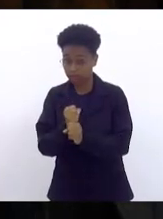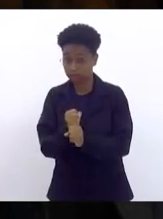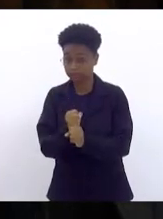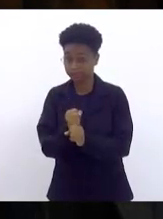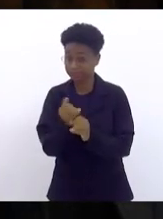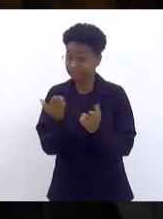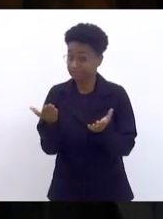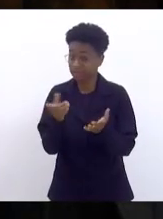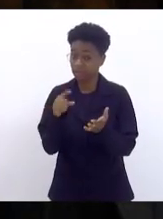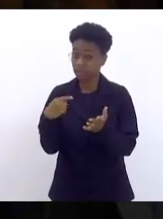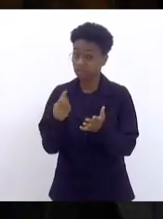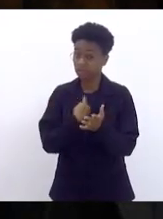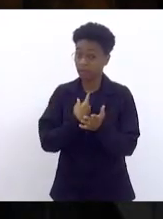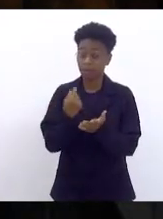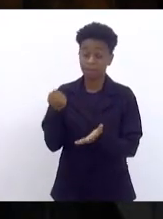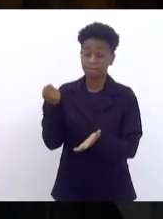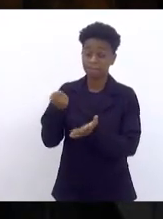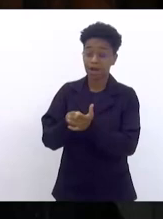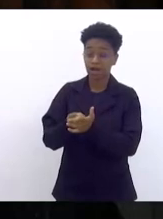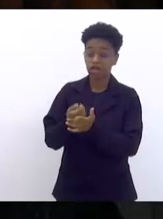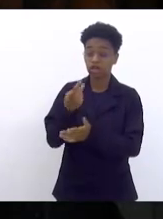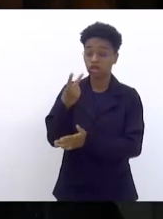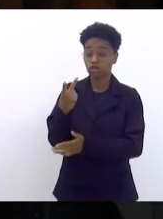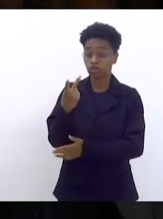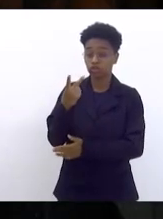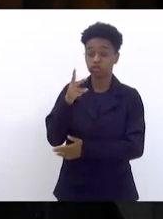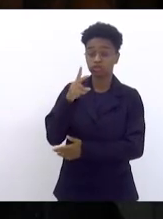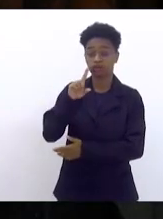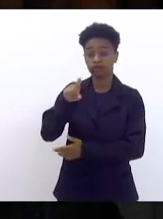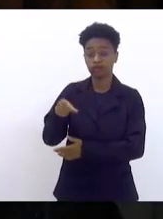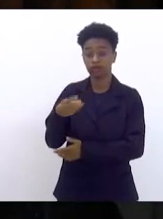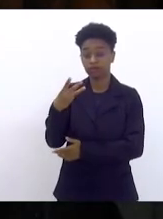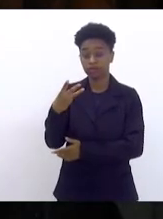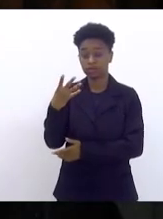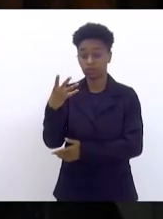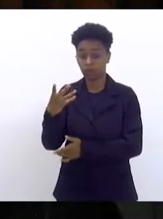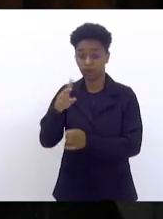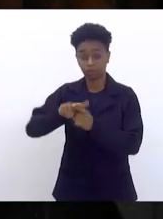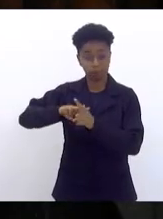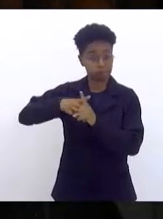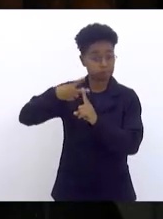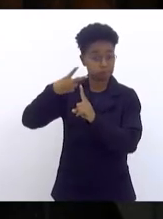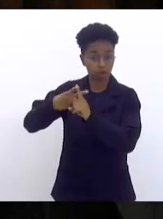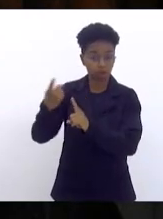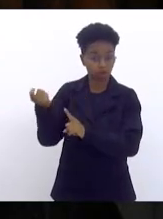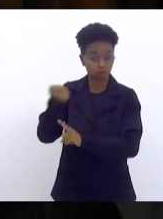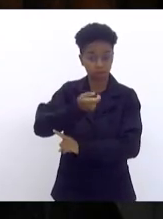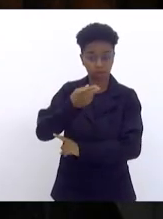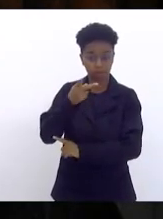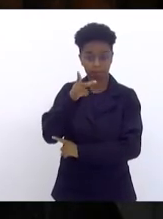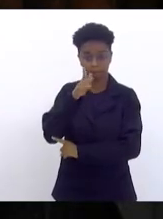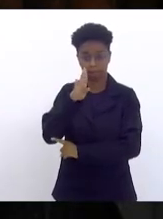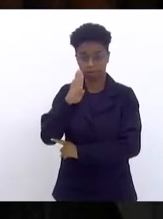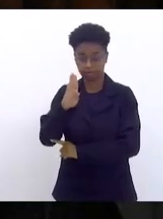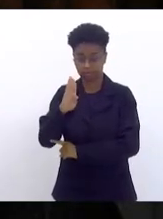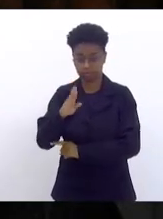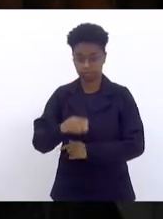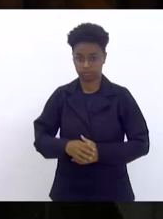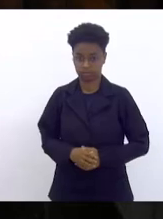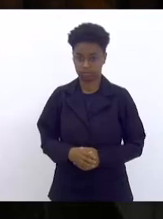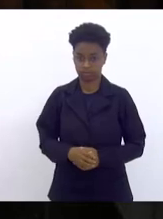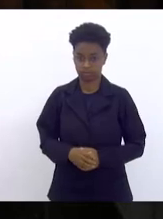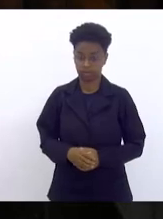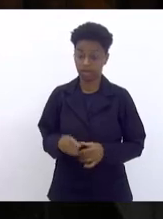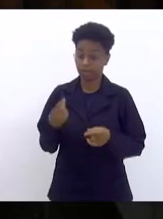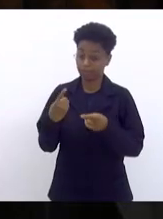estamos pagando 2,34 vezes o crescimento do PIB médio brasileiro. Porque